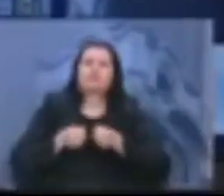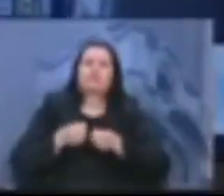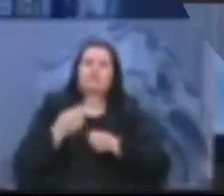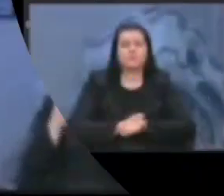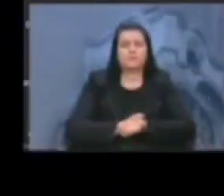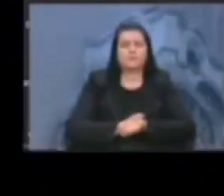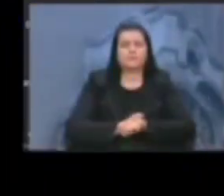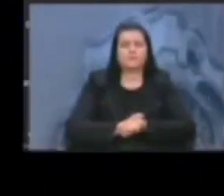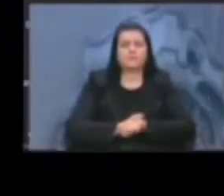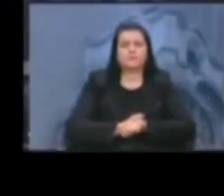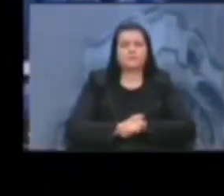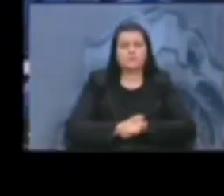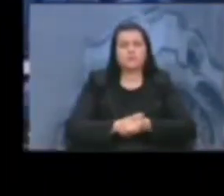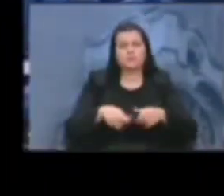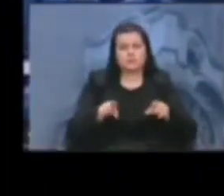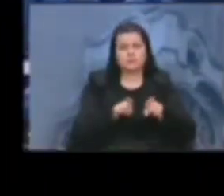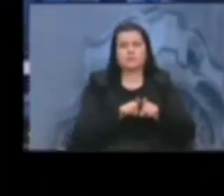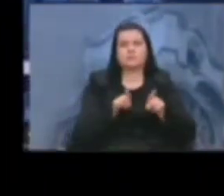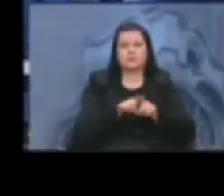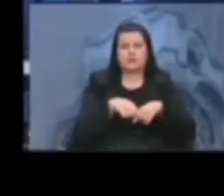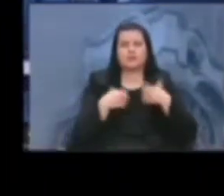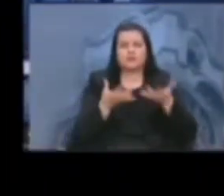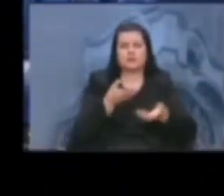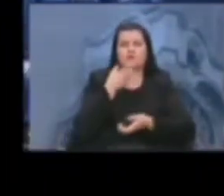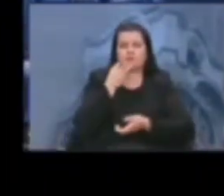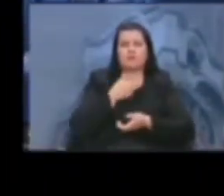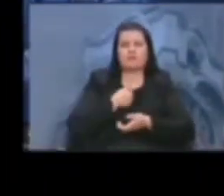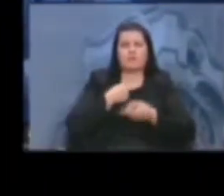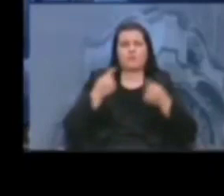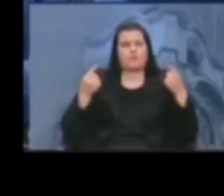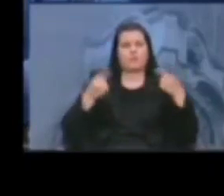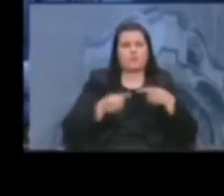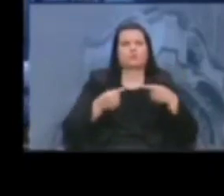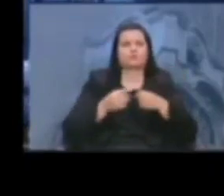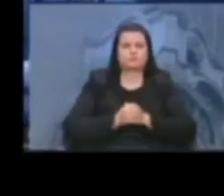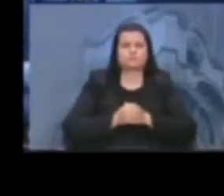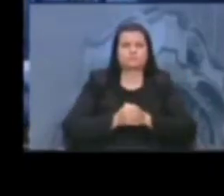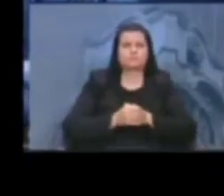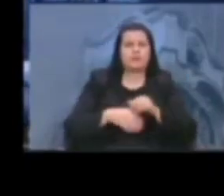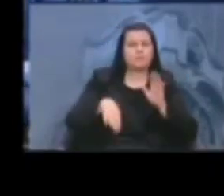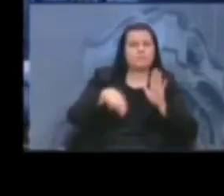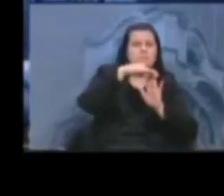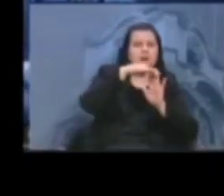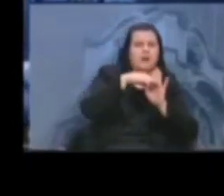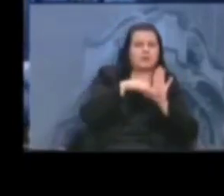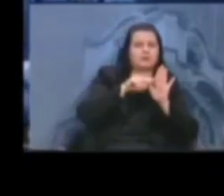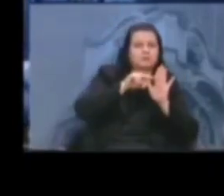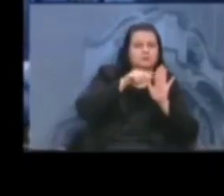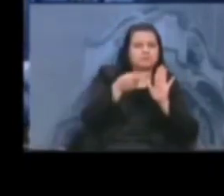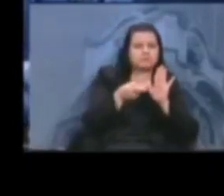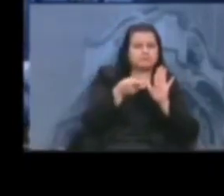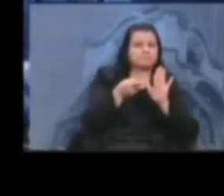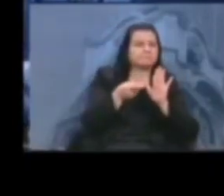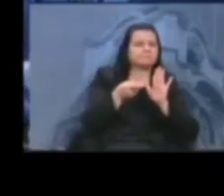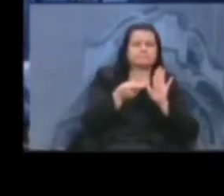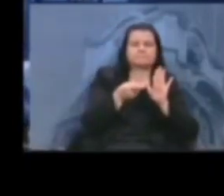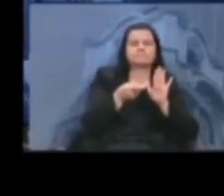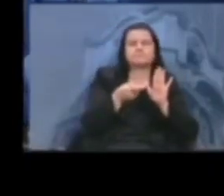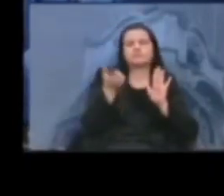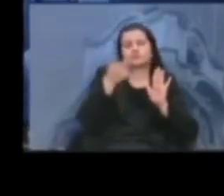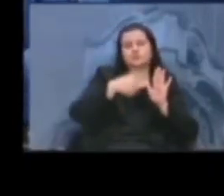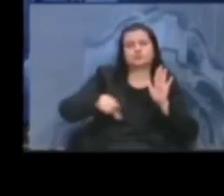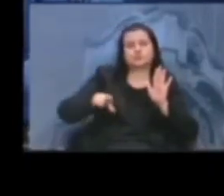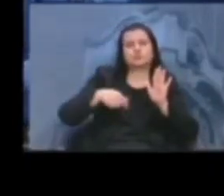instituição. Também quero colocar minha contrariedade com essa inversão de pauta e, mais uma vez, também faço